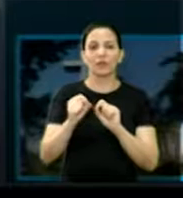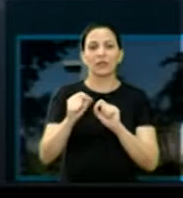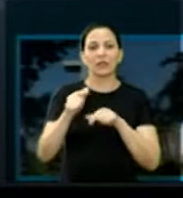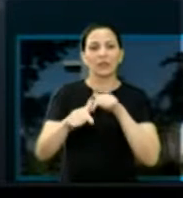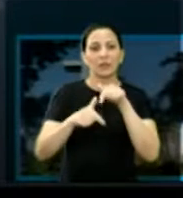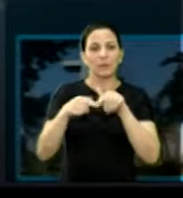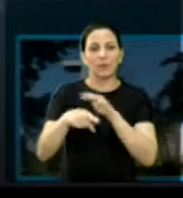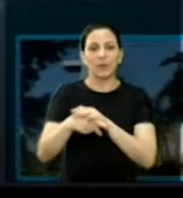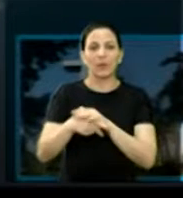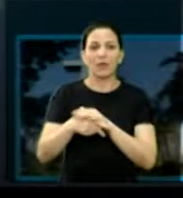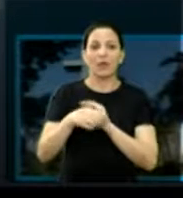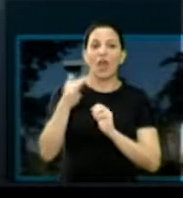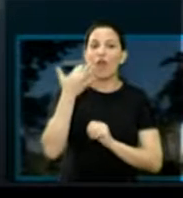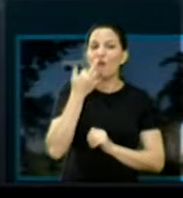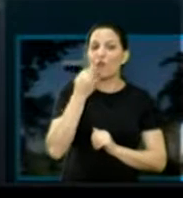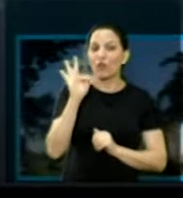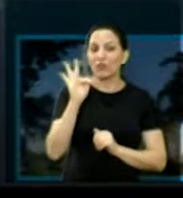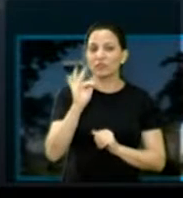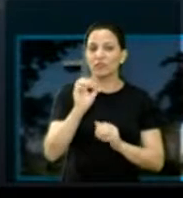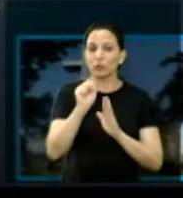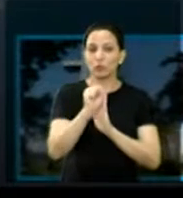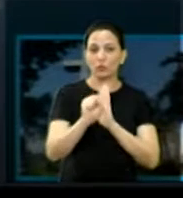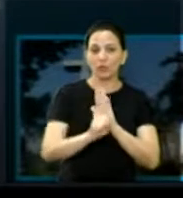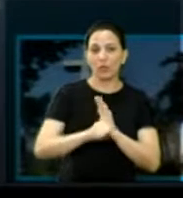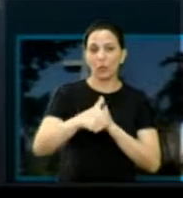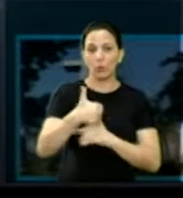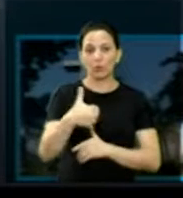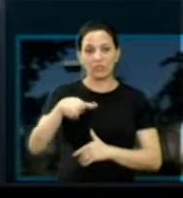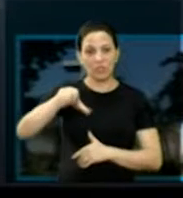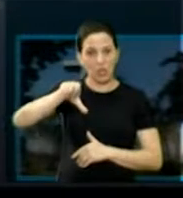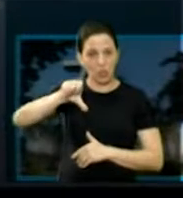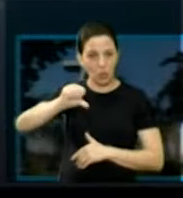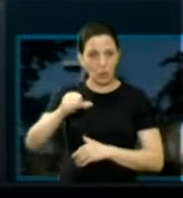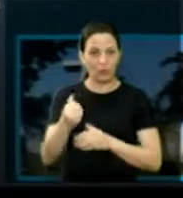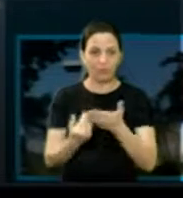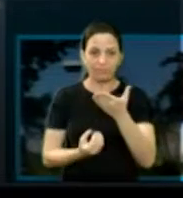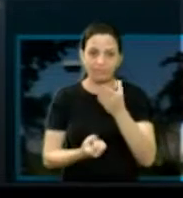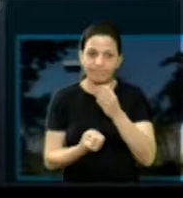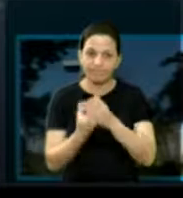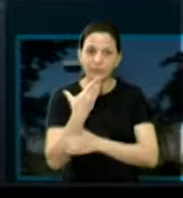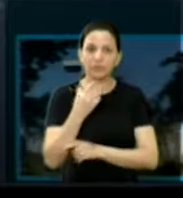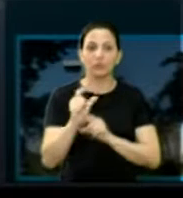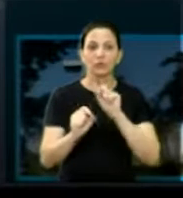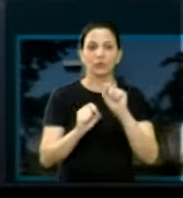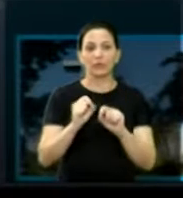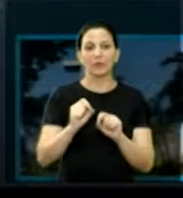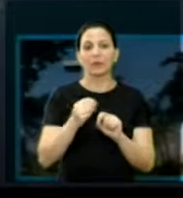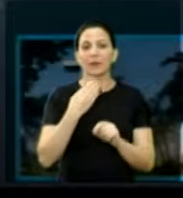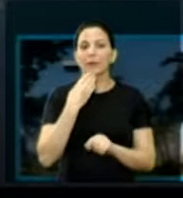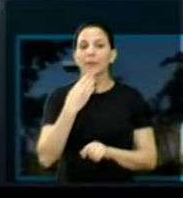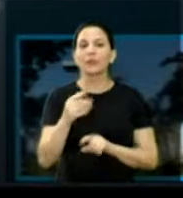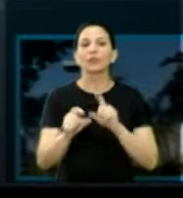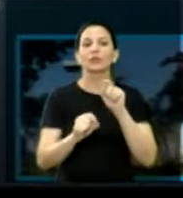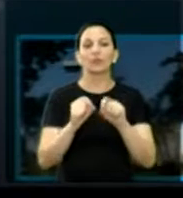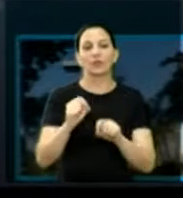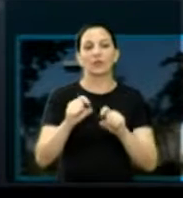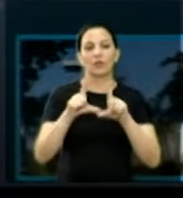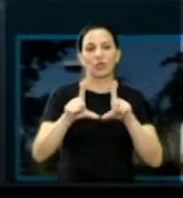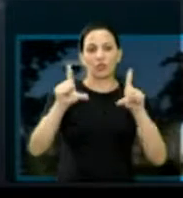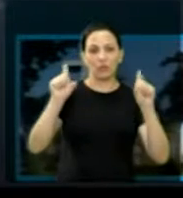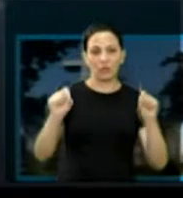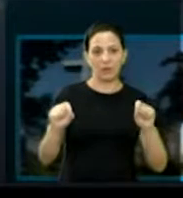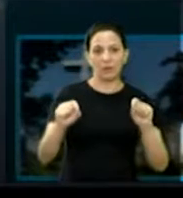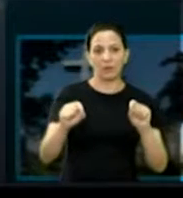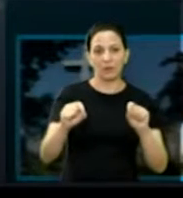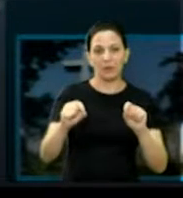caridade lá em Paris, no século XIX, e ela invoca, pede que a invocamos essa frase, ó